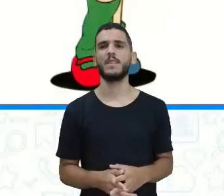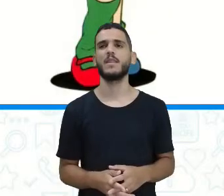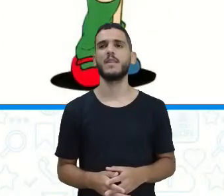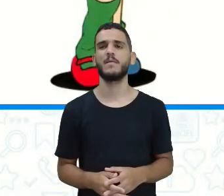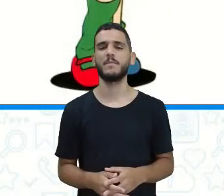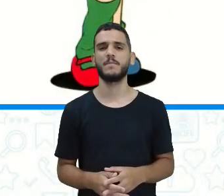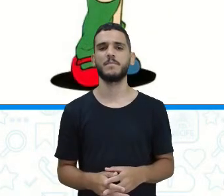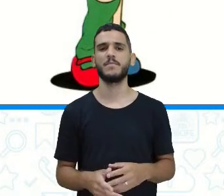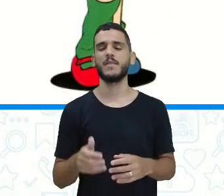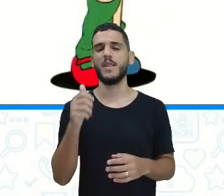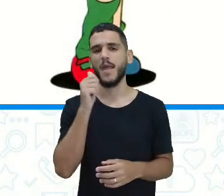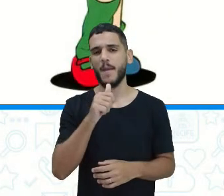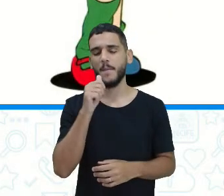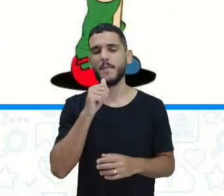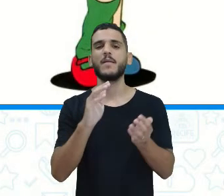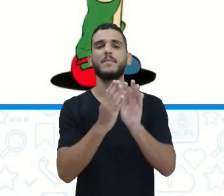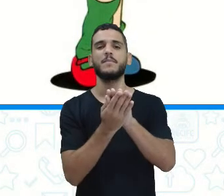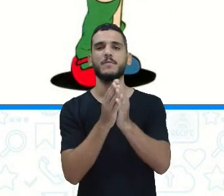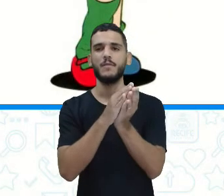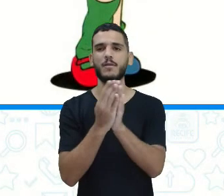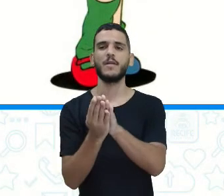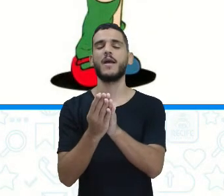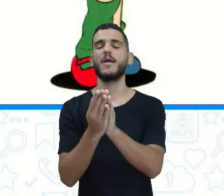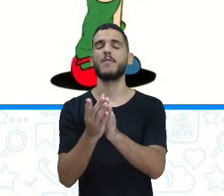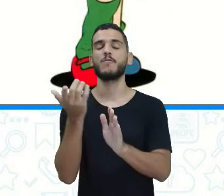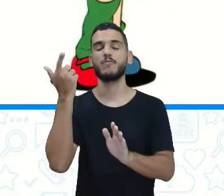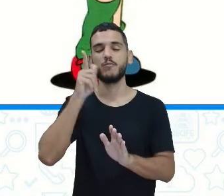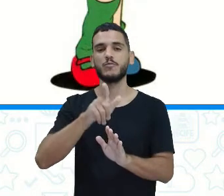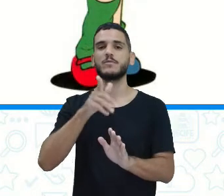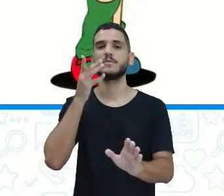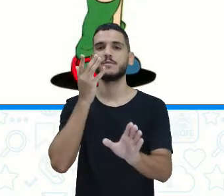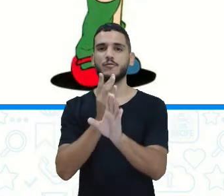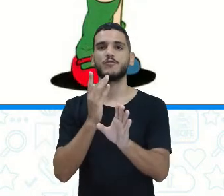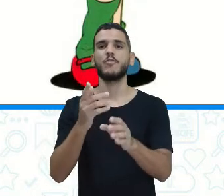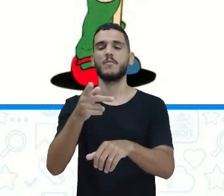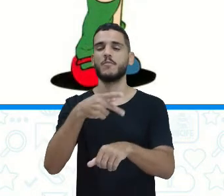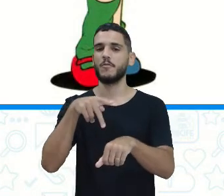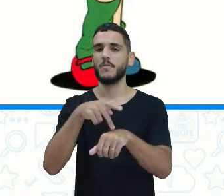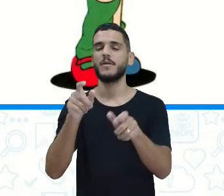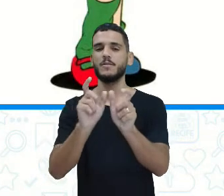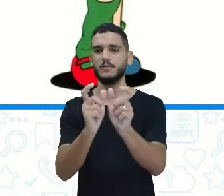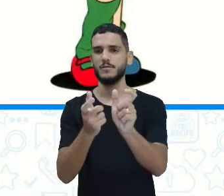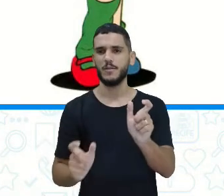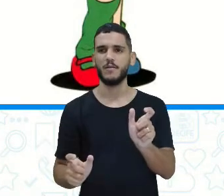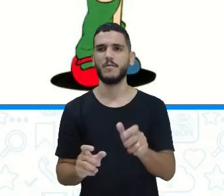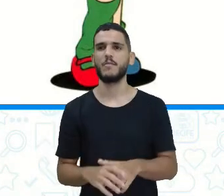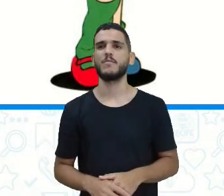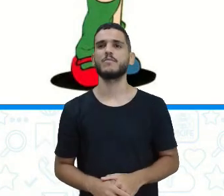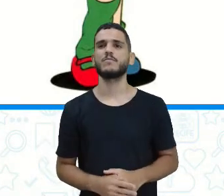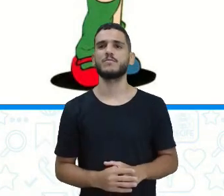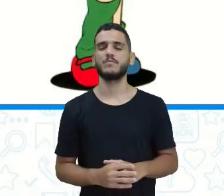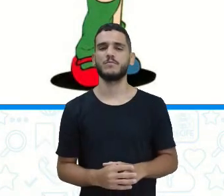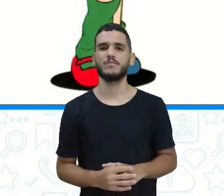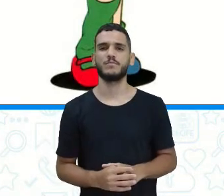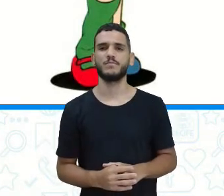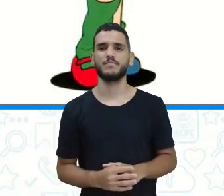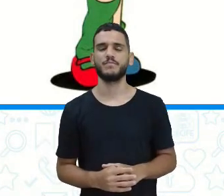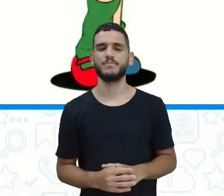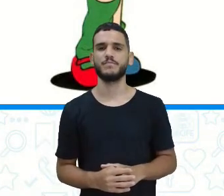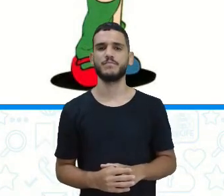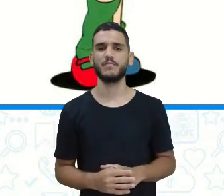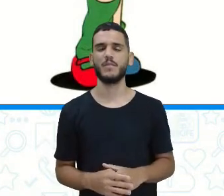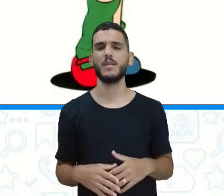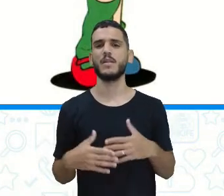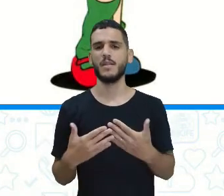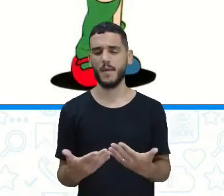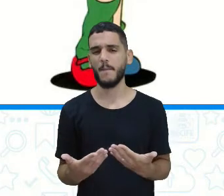descobrir isso no País da Gramática. Como dizem os senhores gramáticos? Pois diga logo